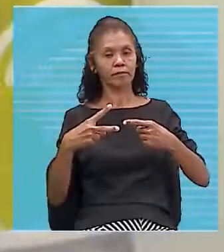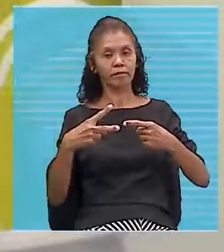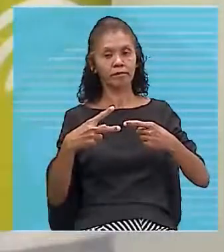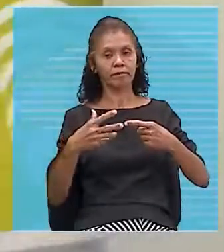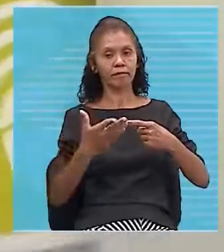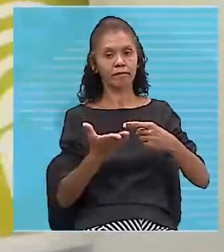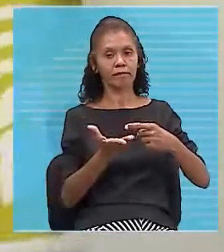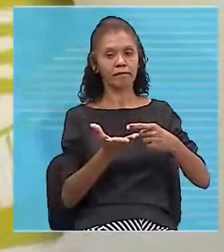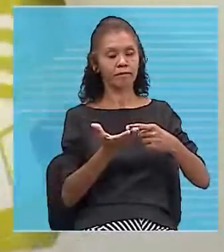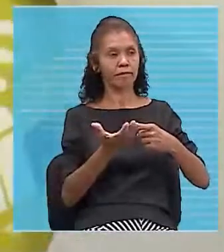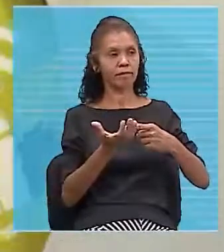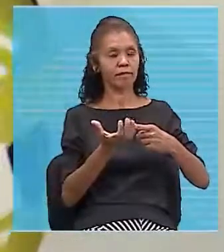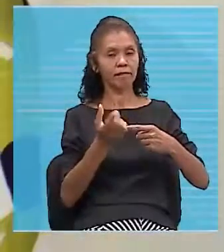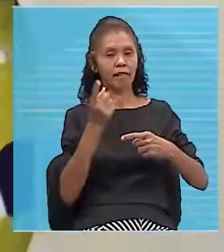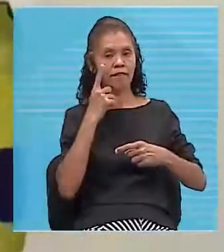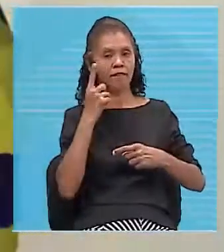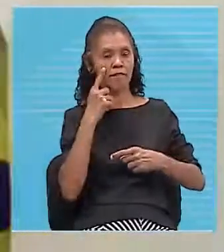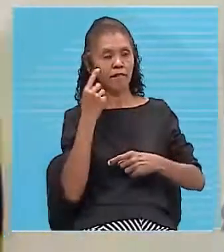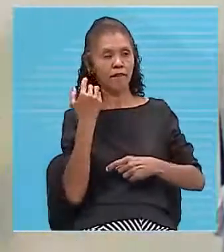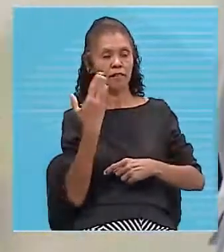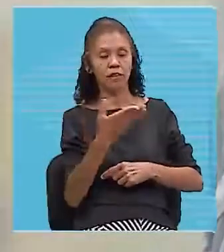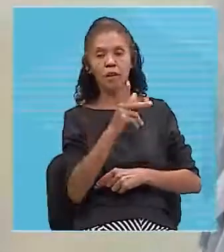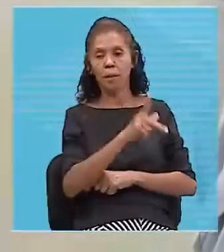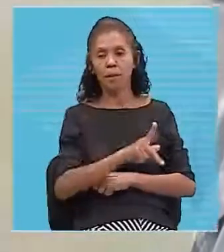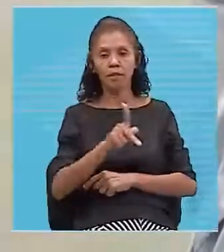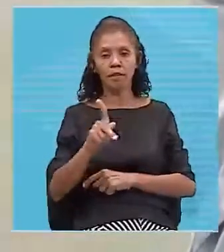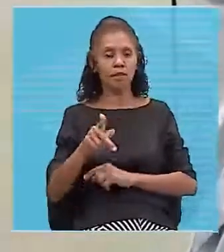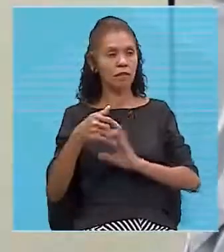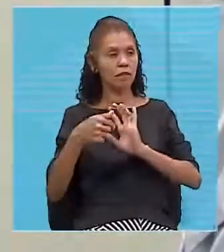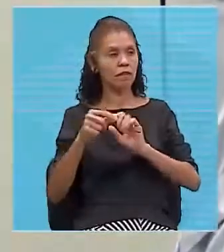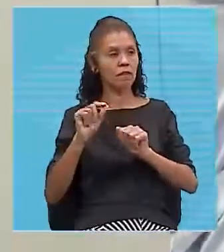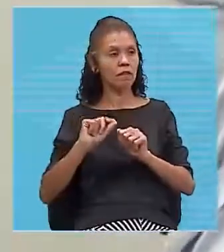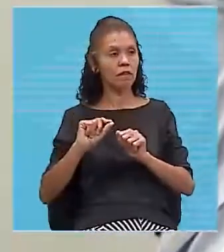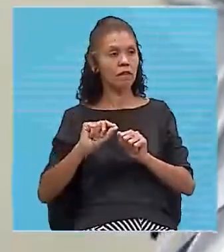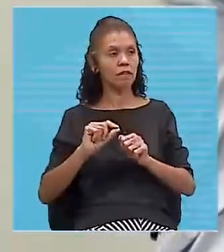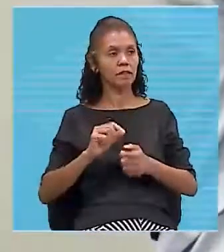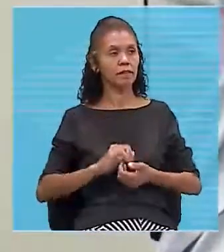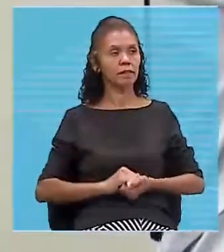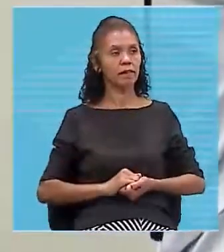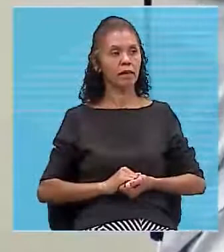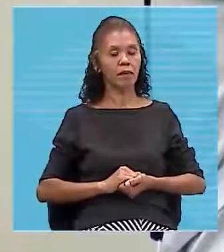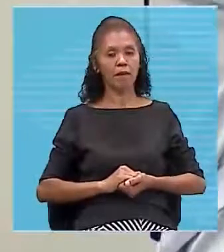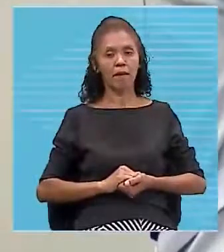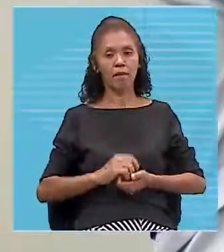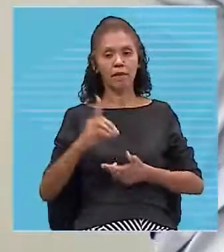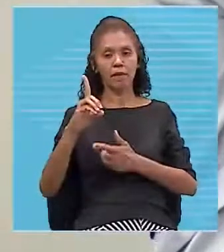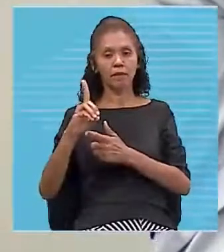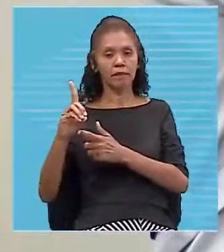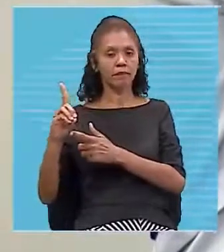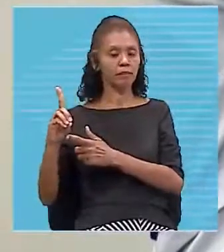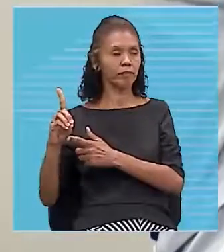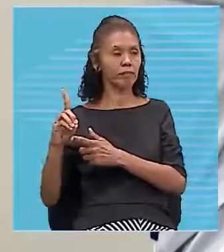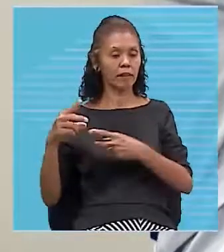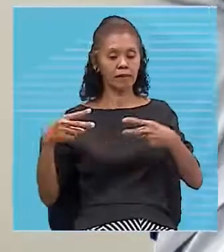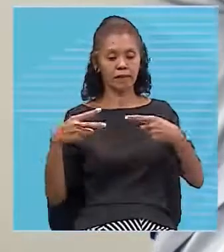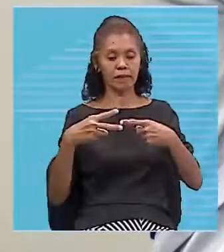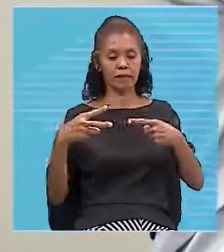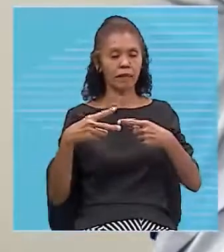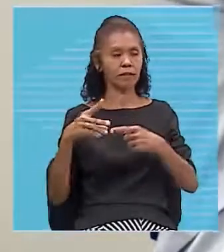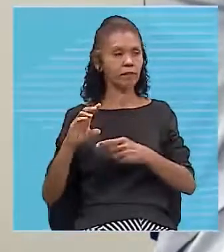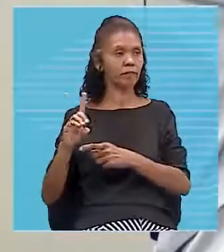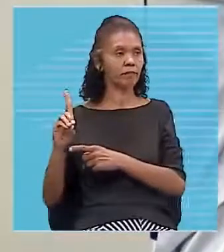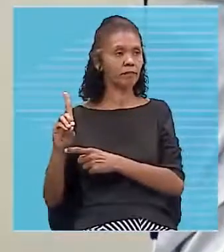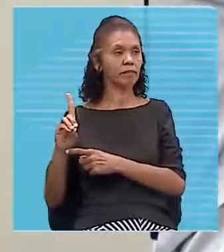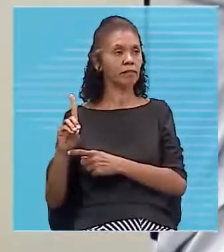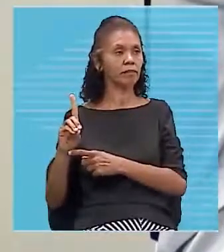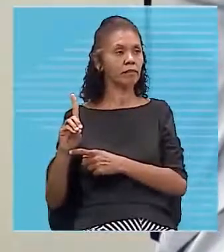a minha corrente elétrica, de acordo com a questão, ela está indo para a direita, confere? Observe aí,